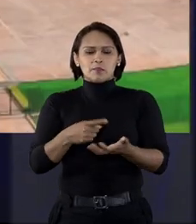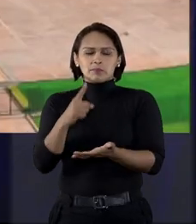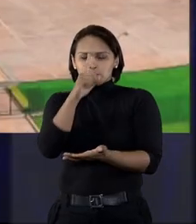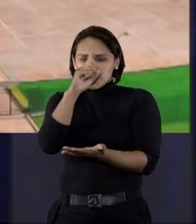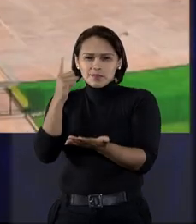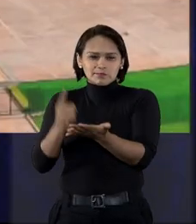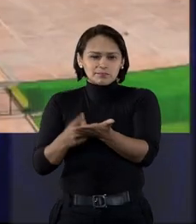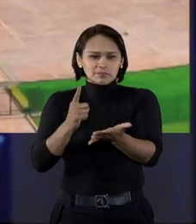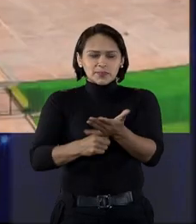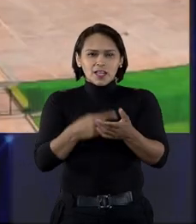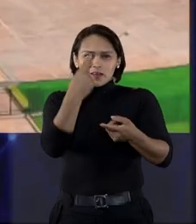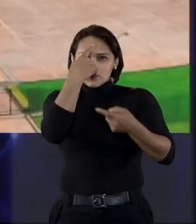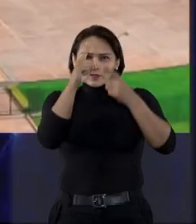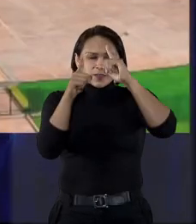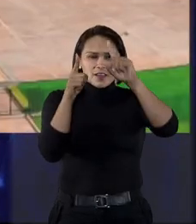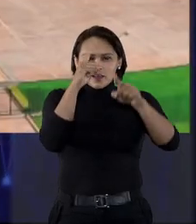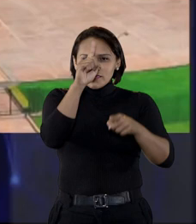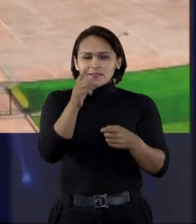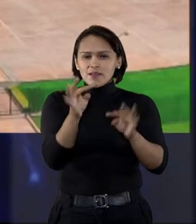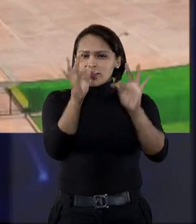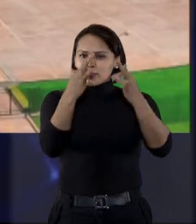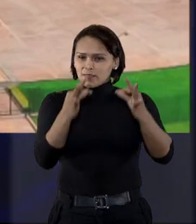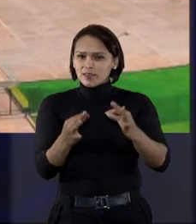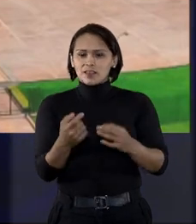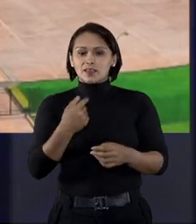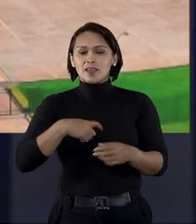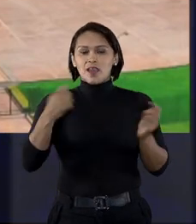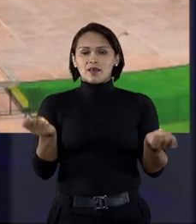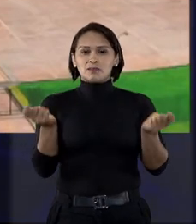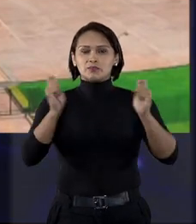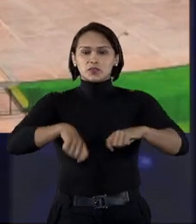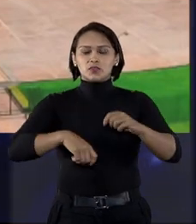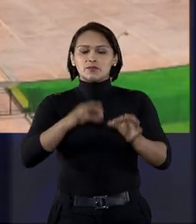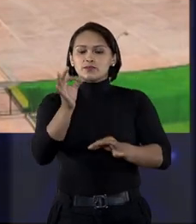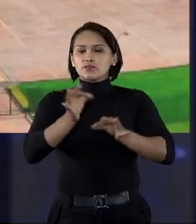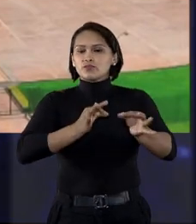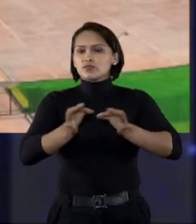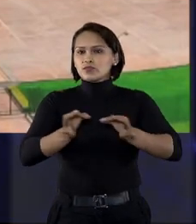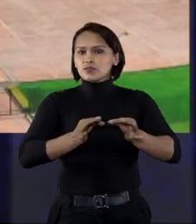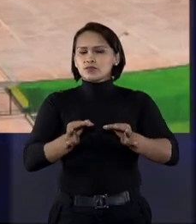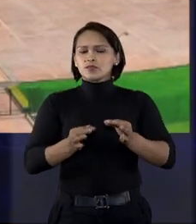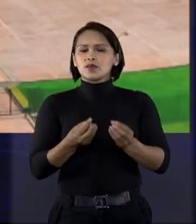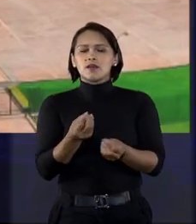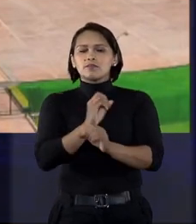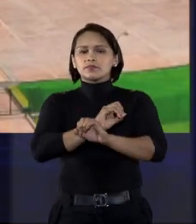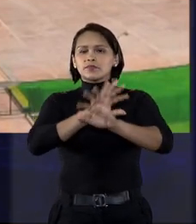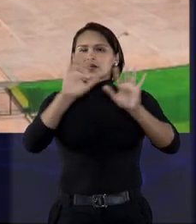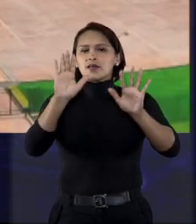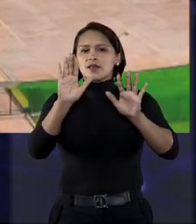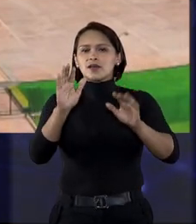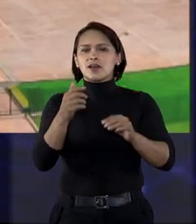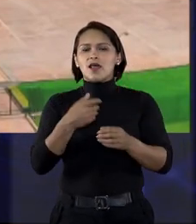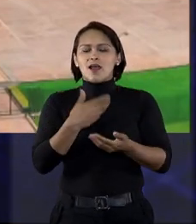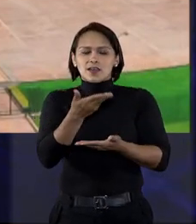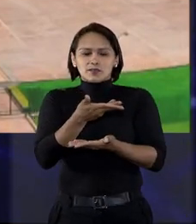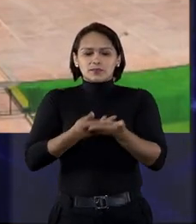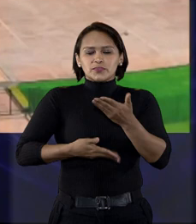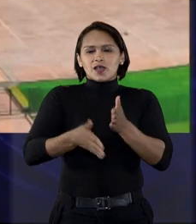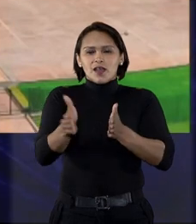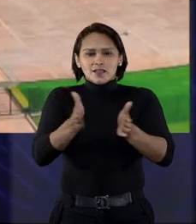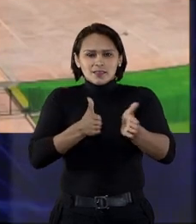para as aplicações de inteligência artificial é a capacidade de justificar, de modo claro,